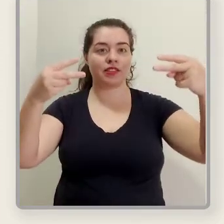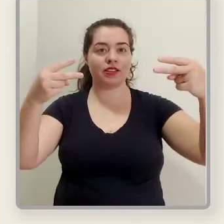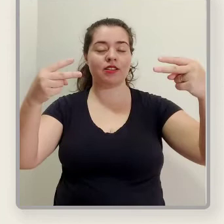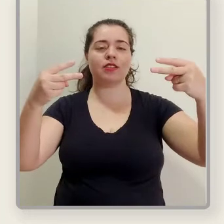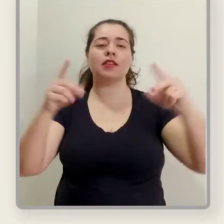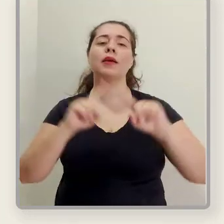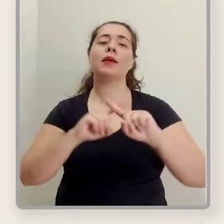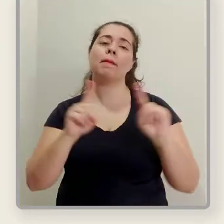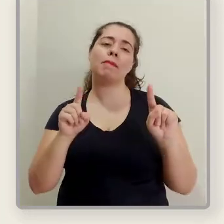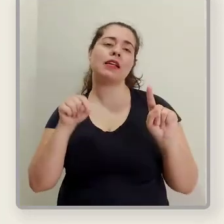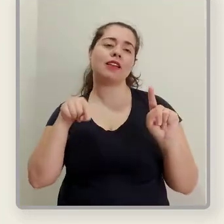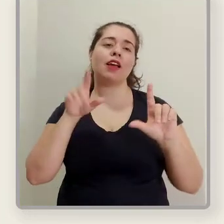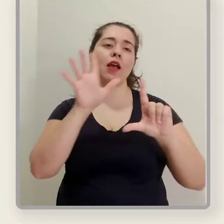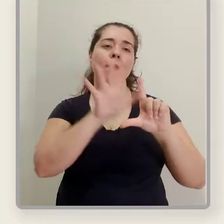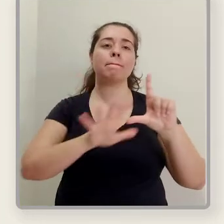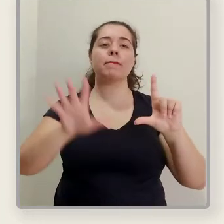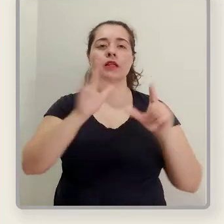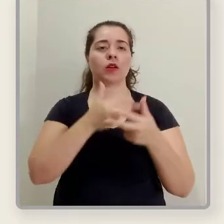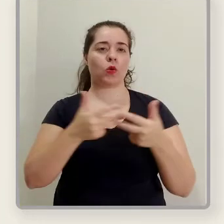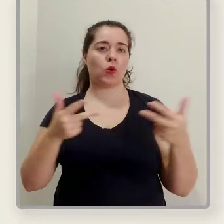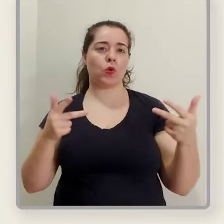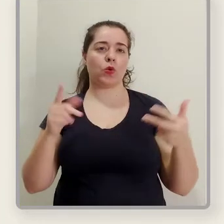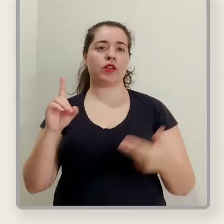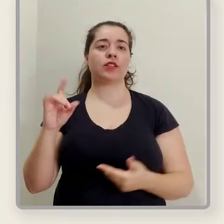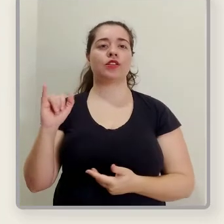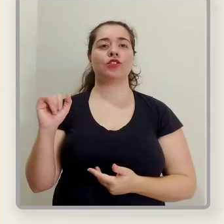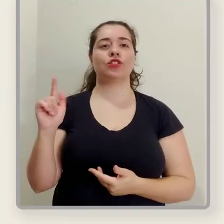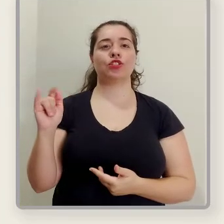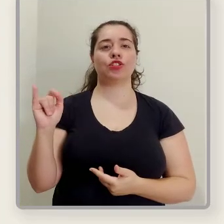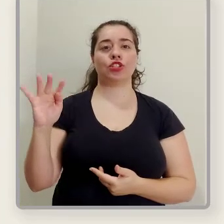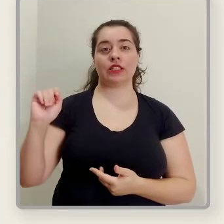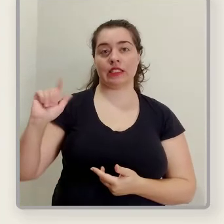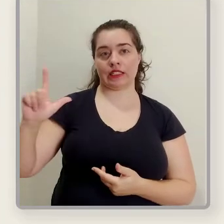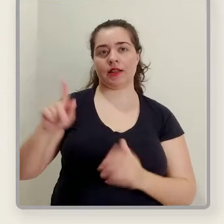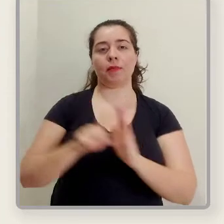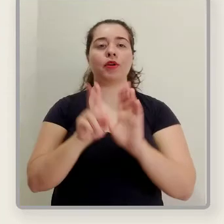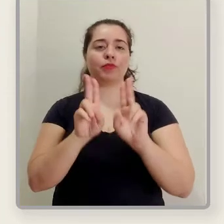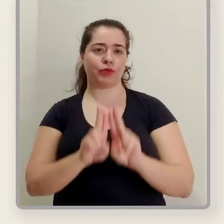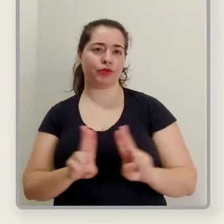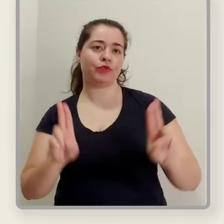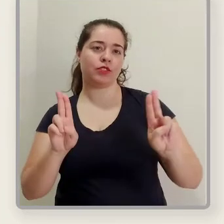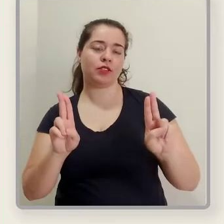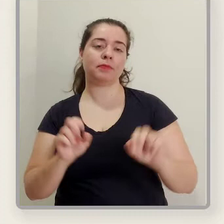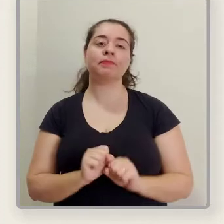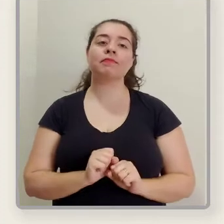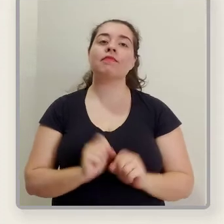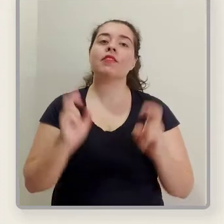receberão o link, mas de qualquer forma é o portal de serviços digitais da UFSC.